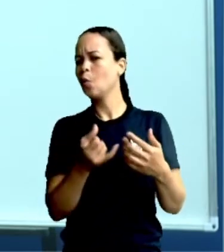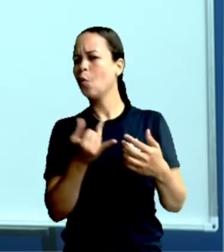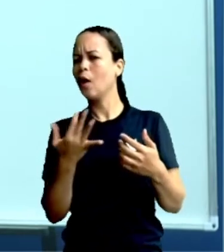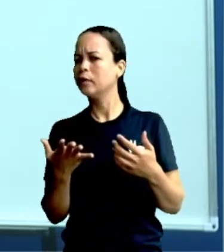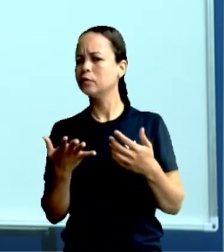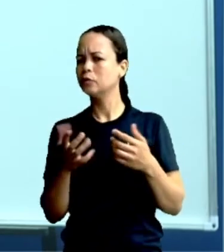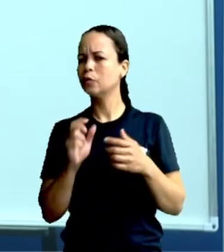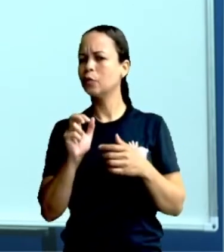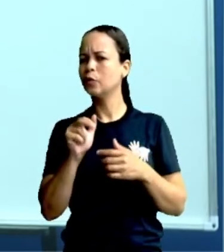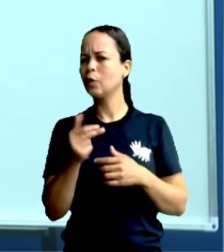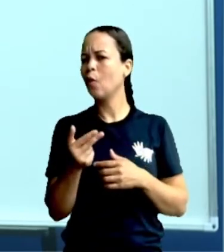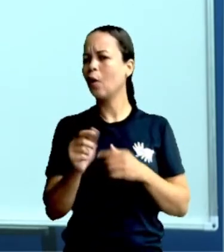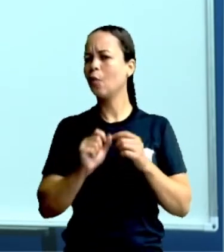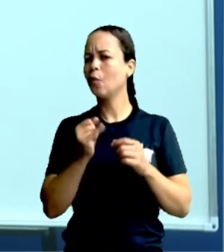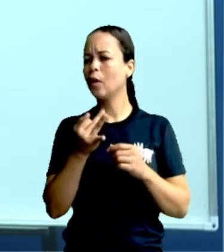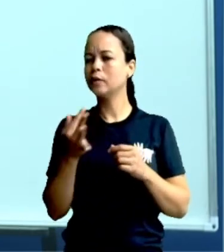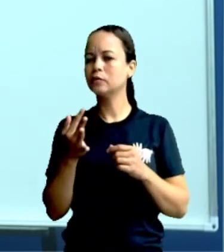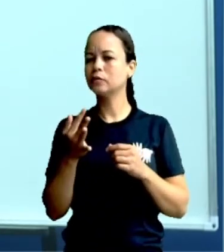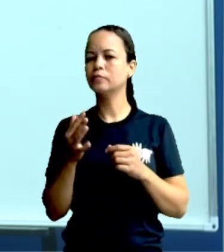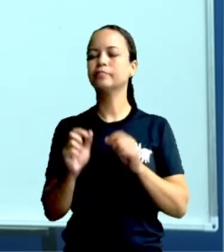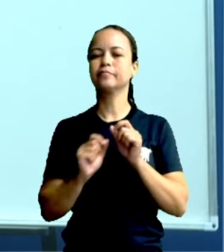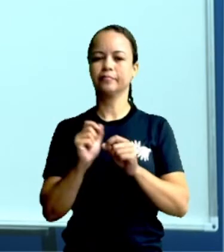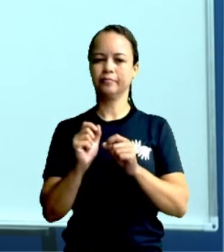Isso mesmo, ouvi sim.